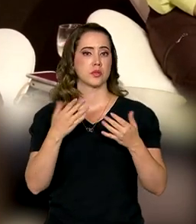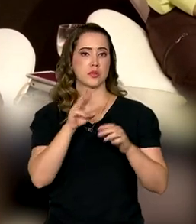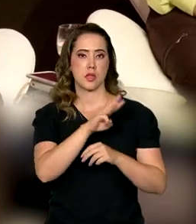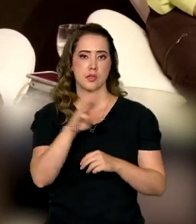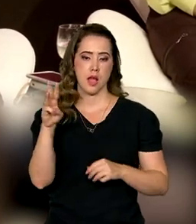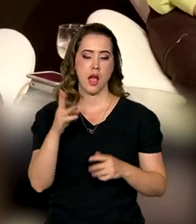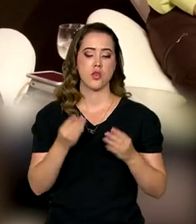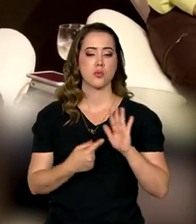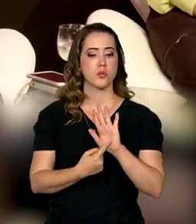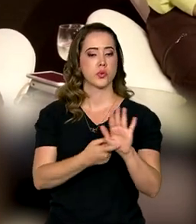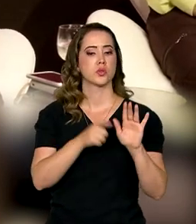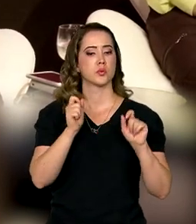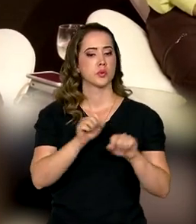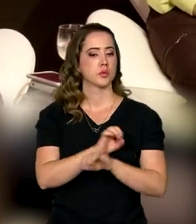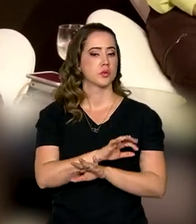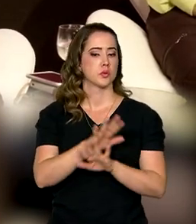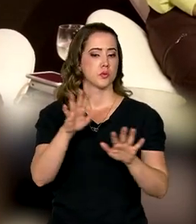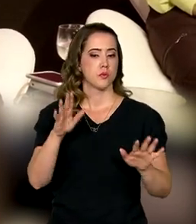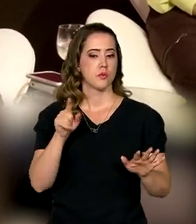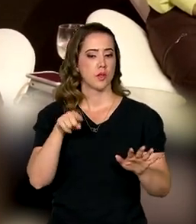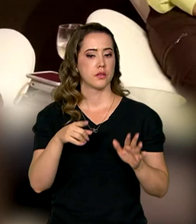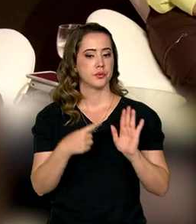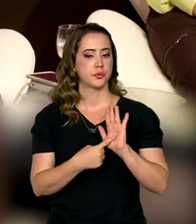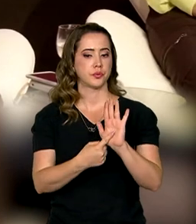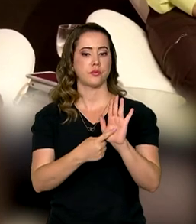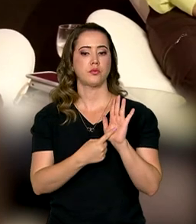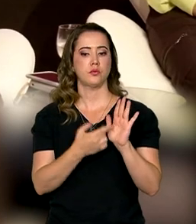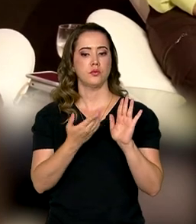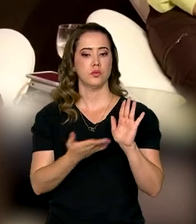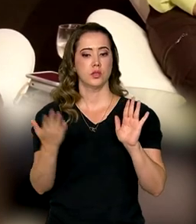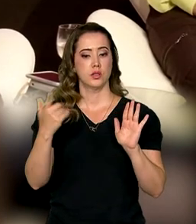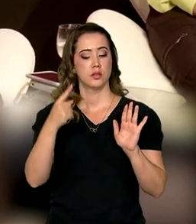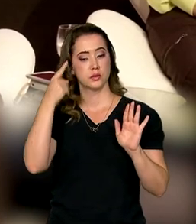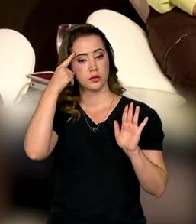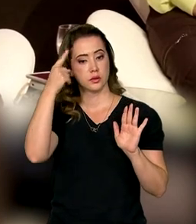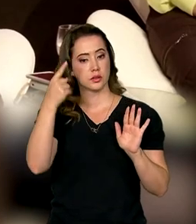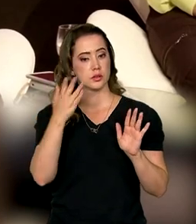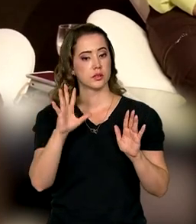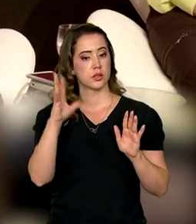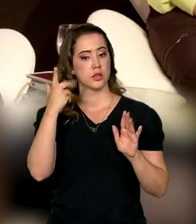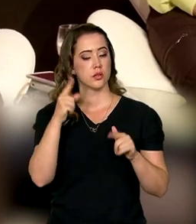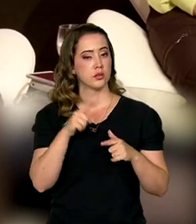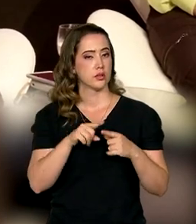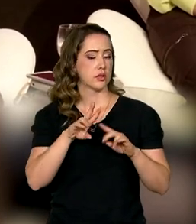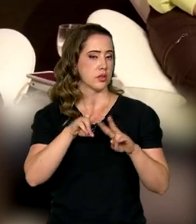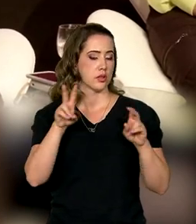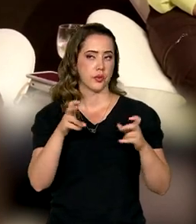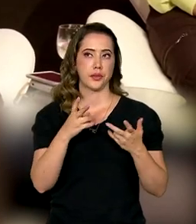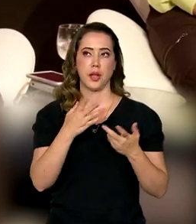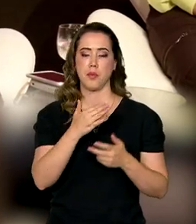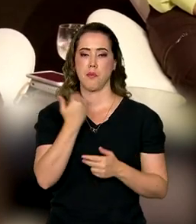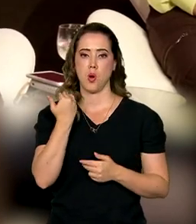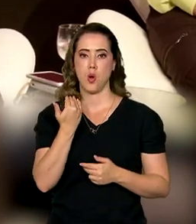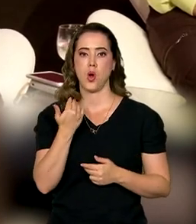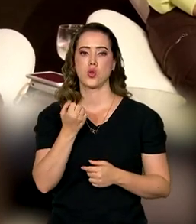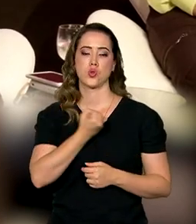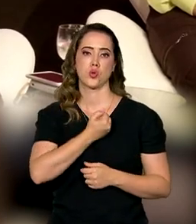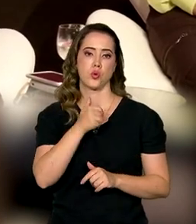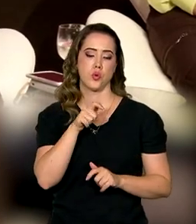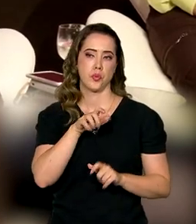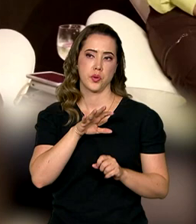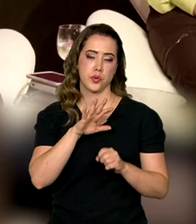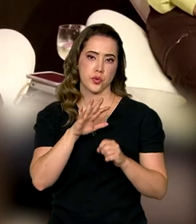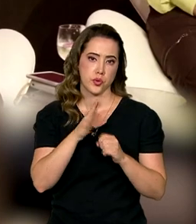imprensa como uma forma transparente de demonstrar. E isso aconteceu em relação a óbitos, em relação a casos, em relação a kit de